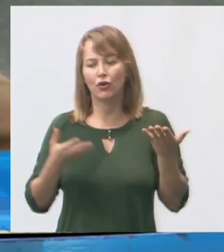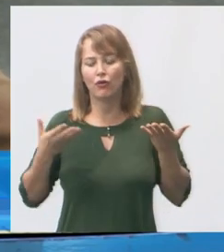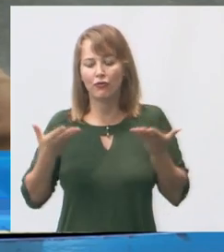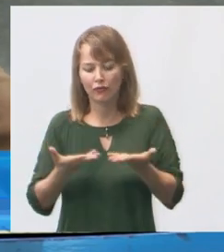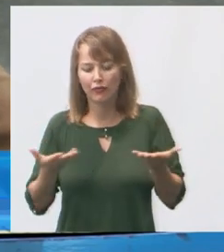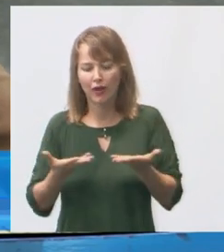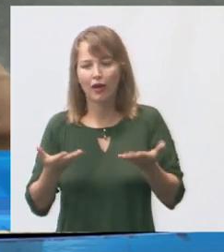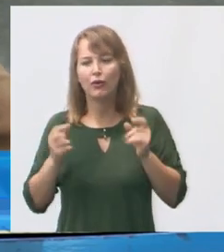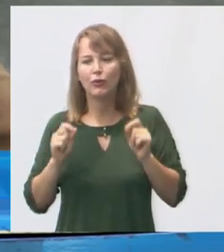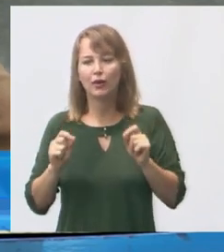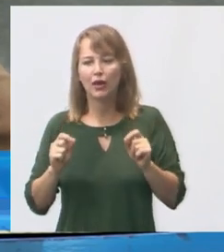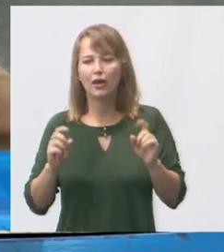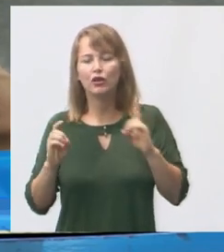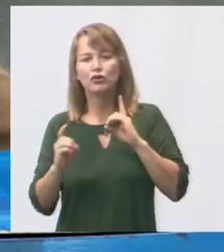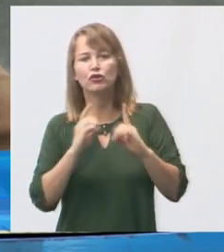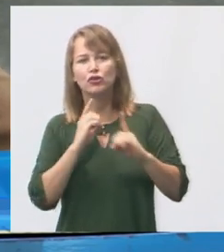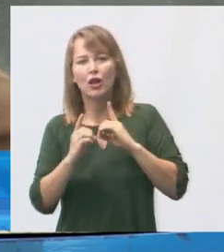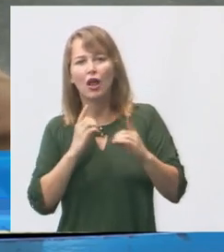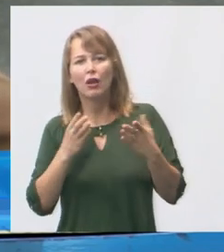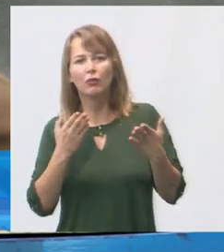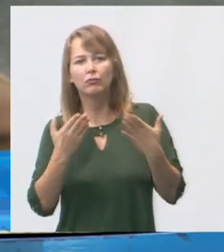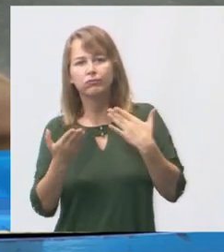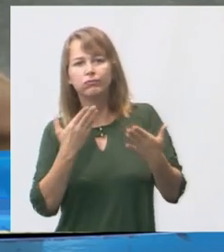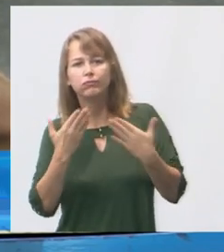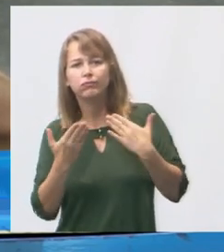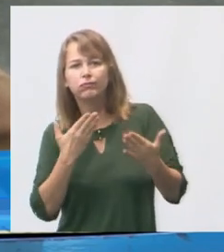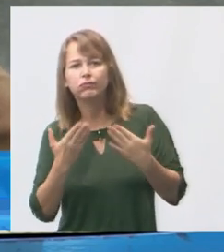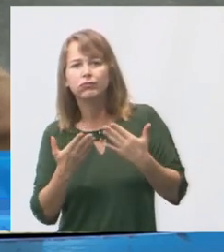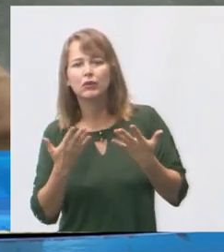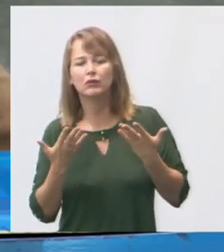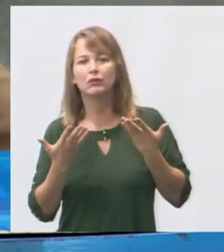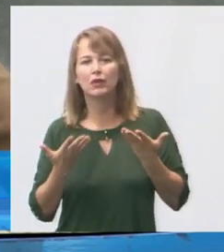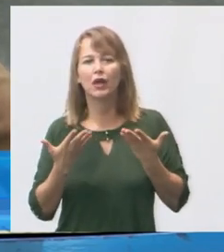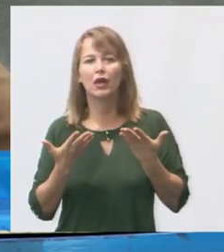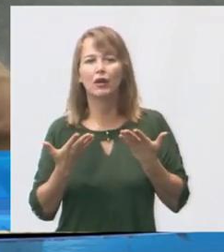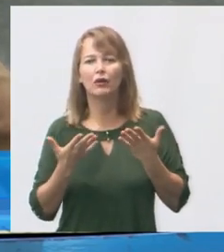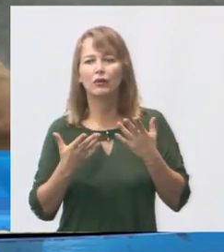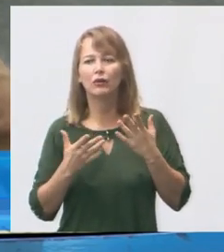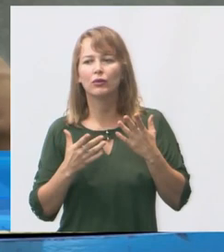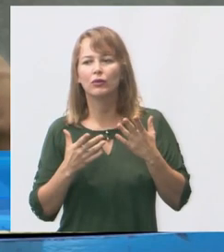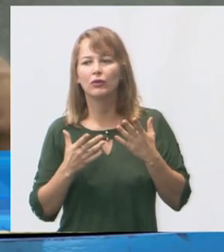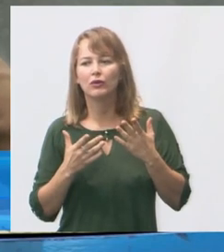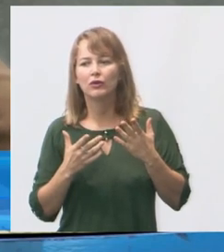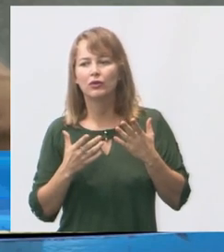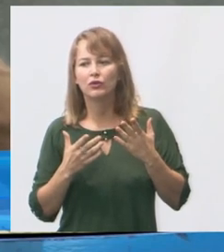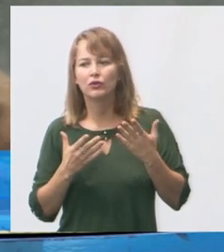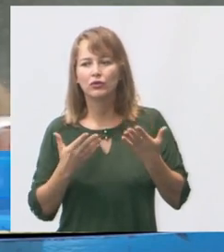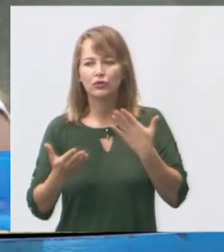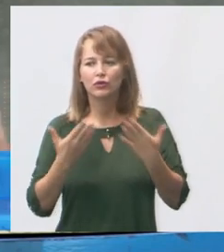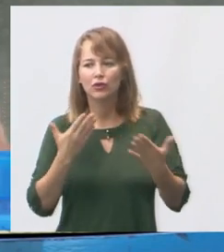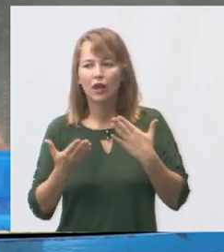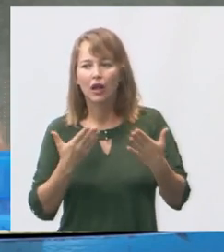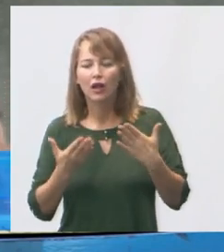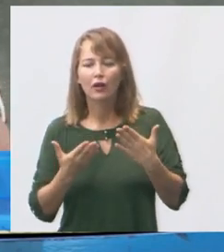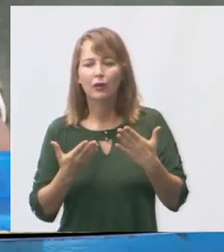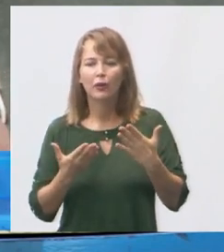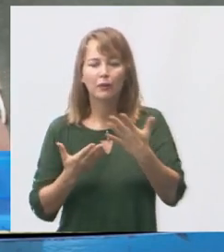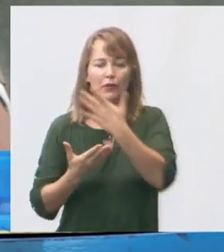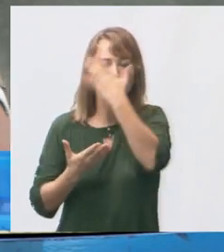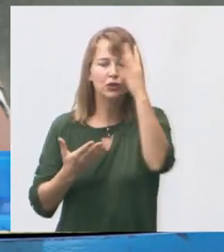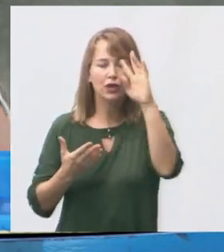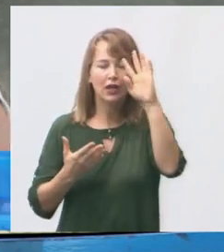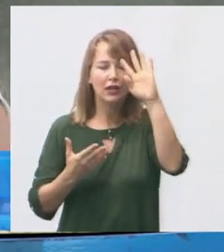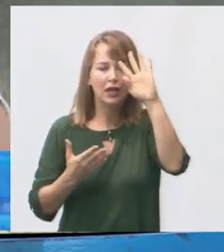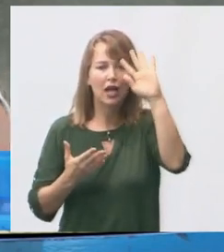Eu quero dialogar com a sociedade. Eu quero dialogar com quem tem a decisão realmente de cobrar mais